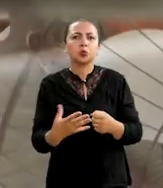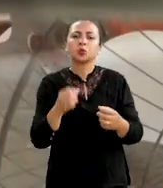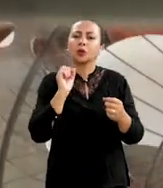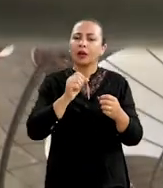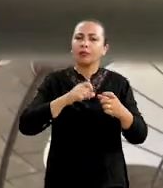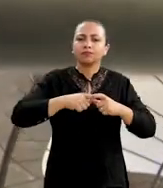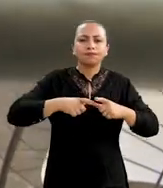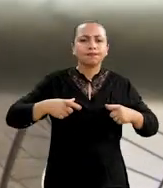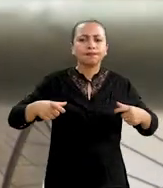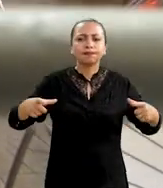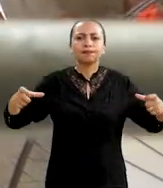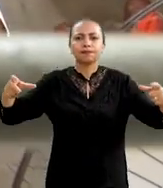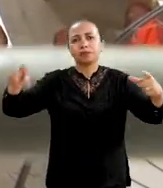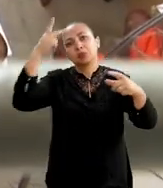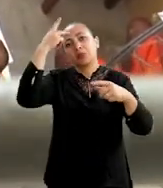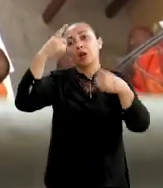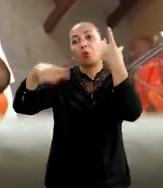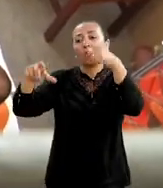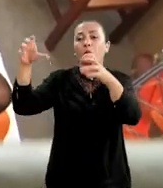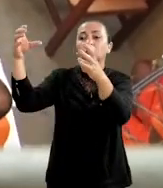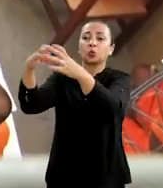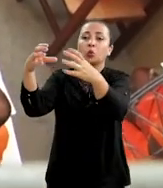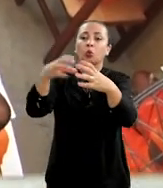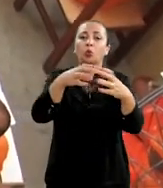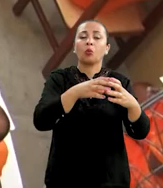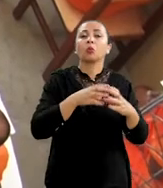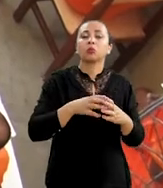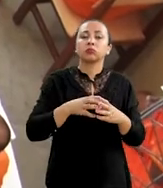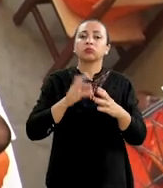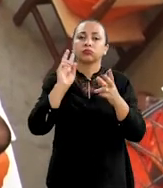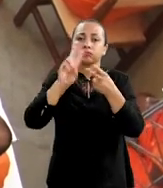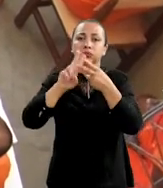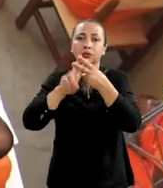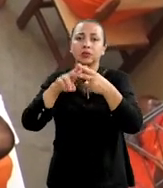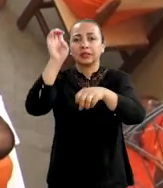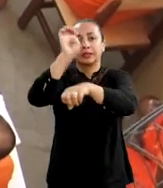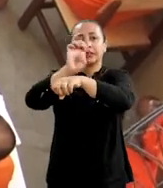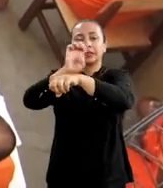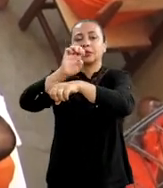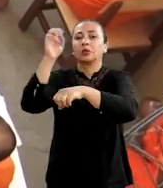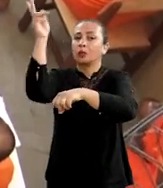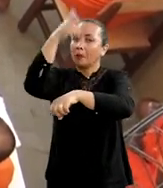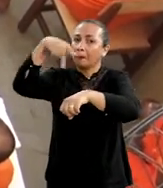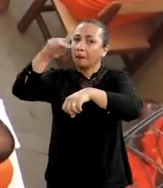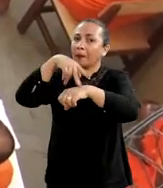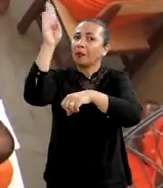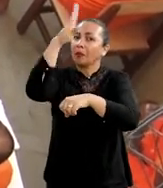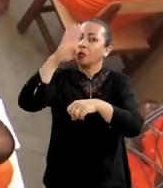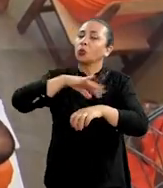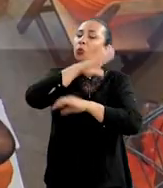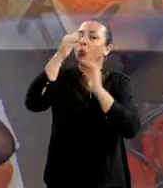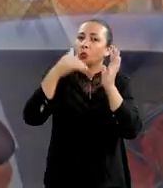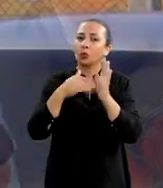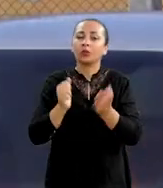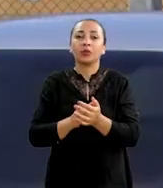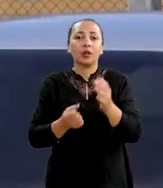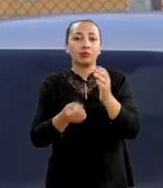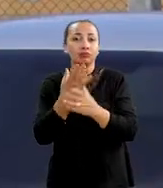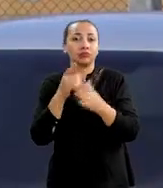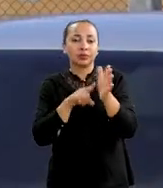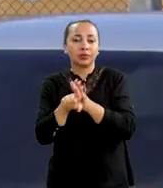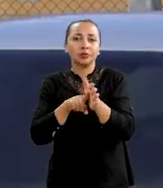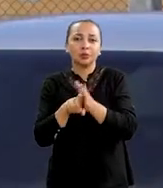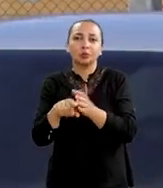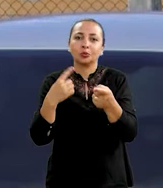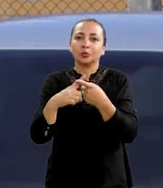acabou se replicando para os conjuntos penais das redes estaduais de todo o país. Essa pesquisa surgiu porque eu também faço um